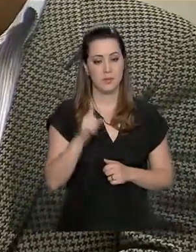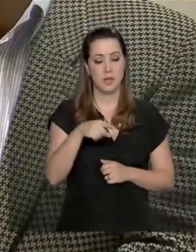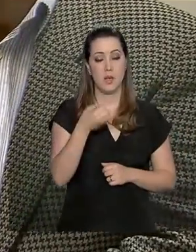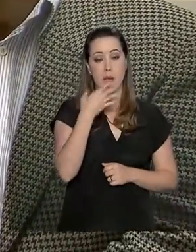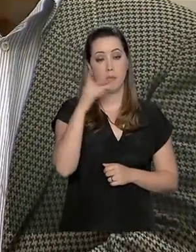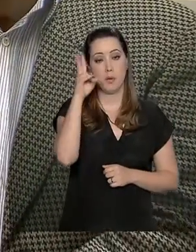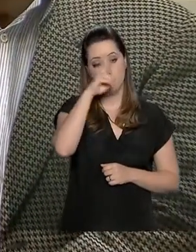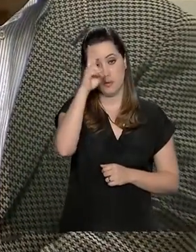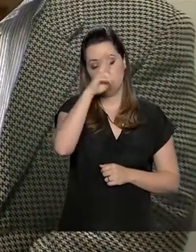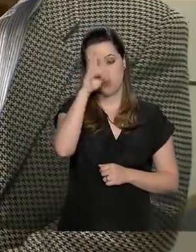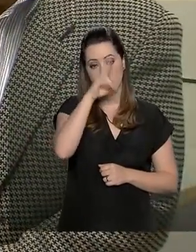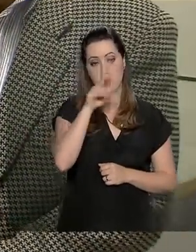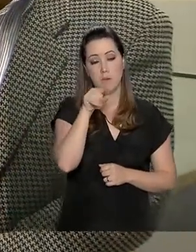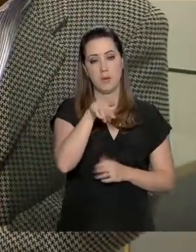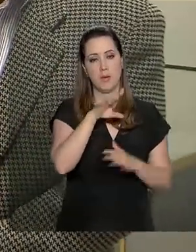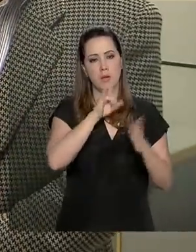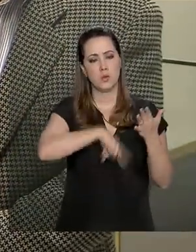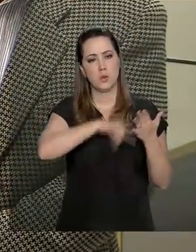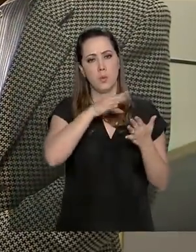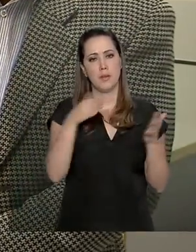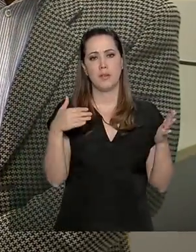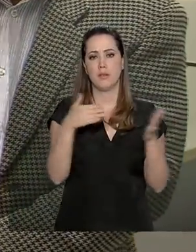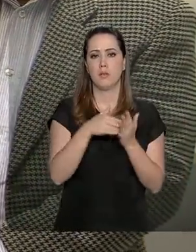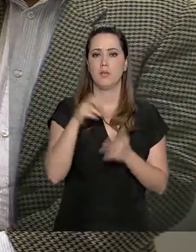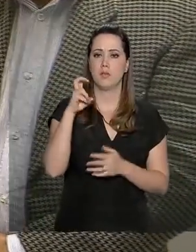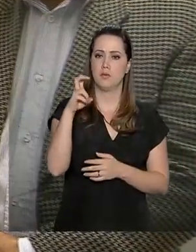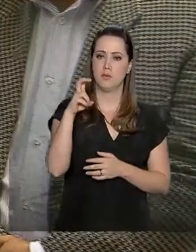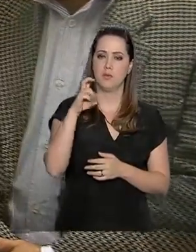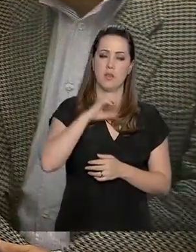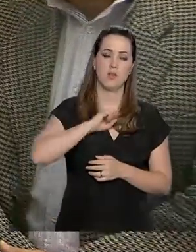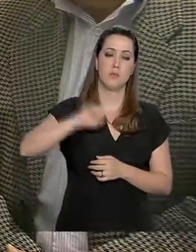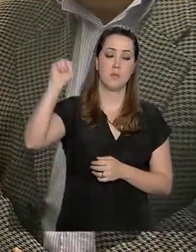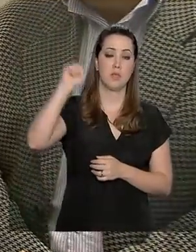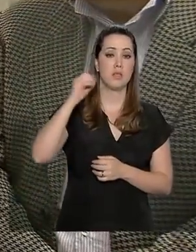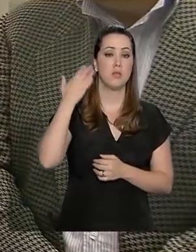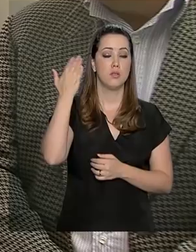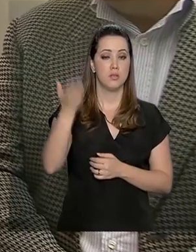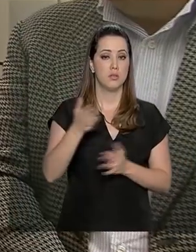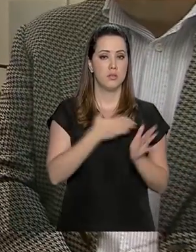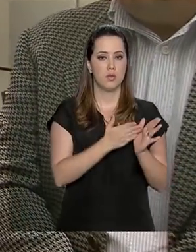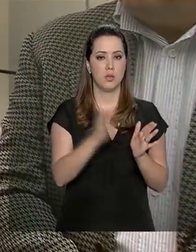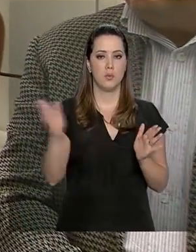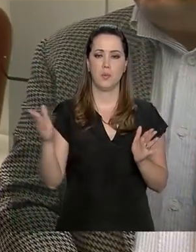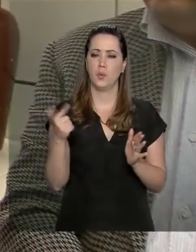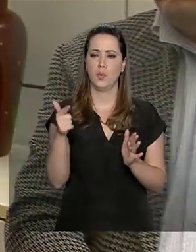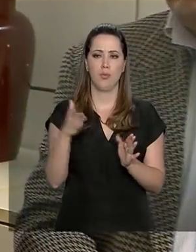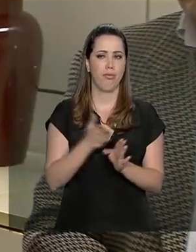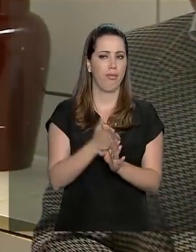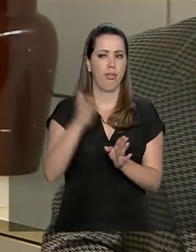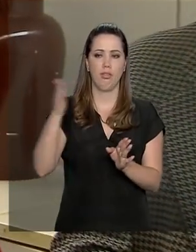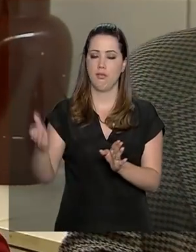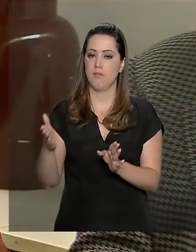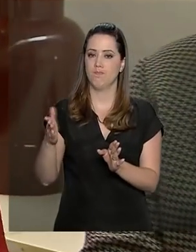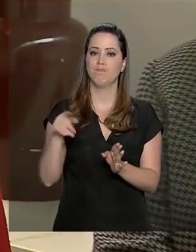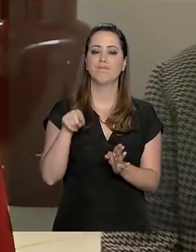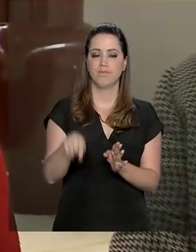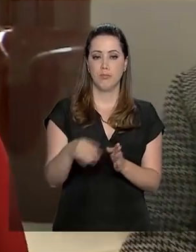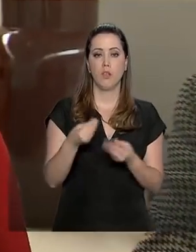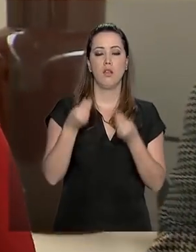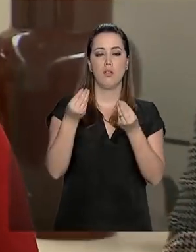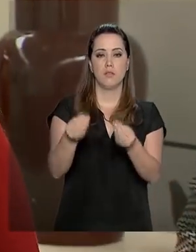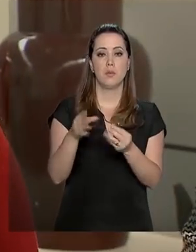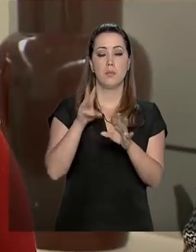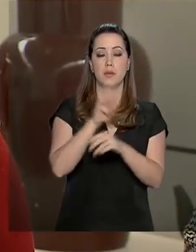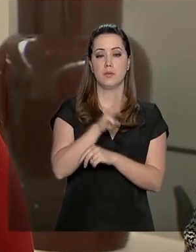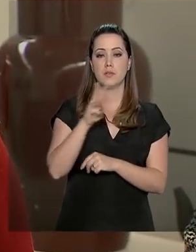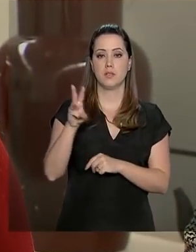bom lembrar que a entrega desse documento é até o dia 5 de abril e esse prazo não vai ser prorrogado. E essa entrega